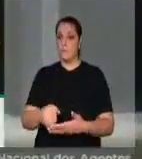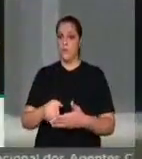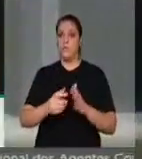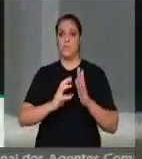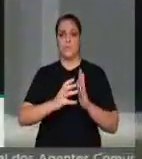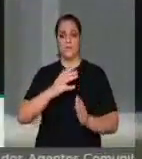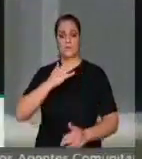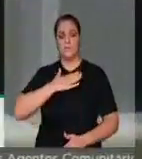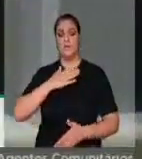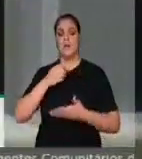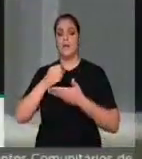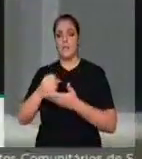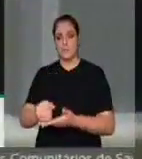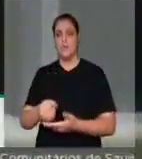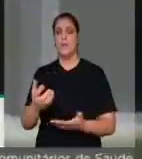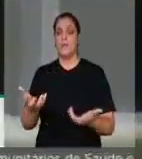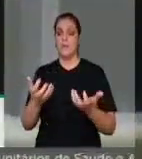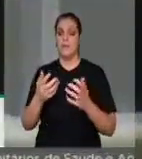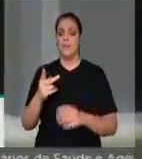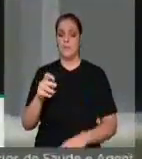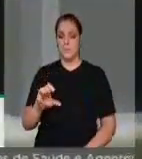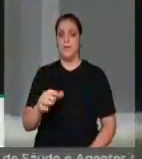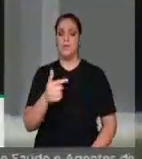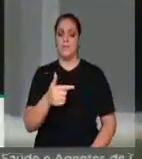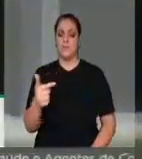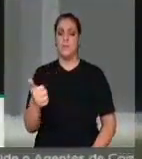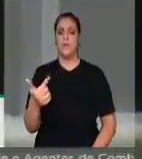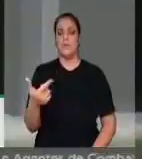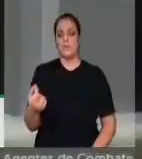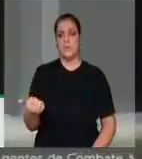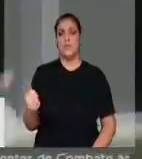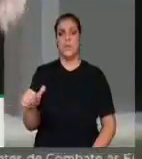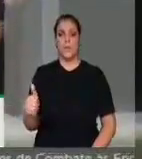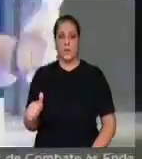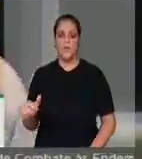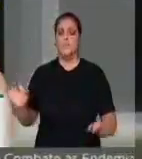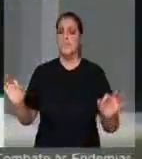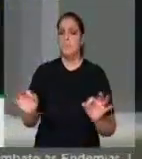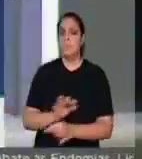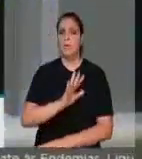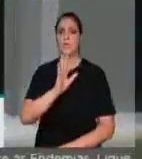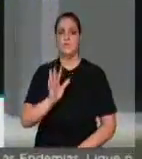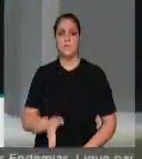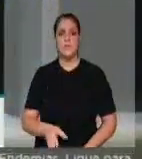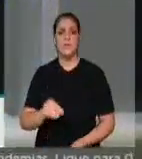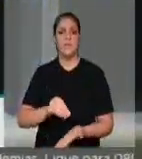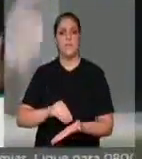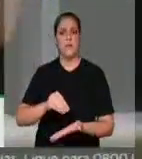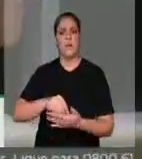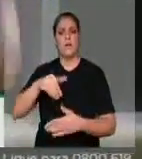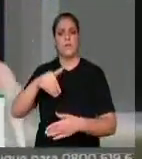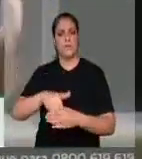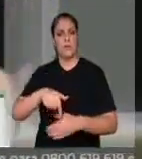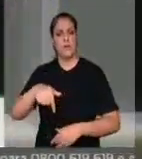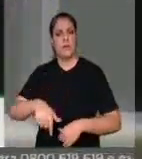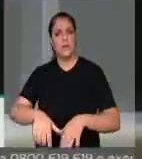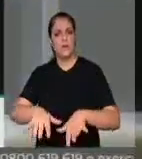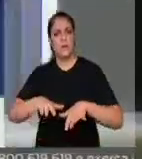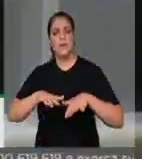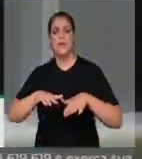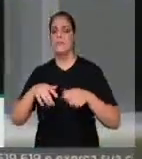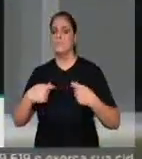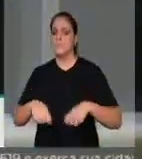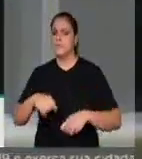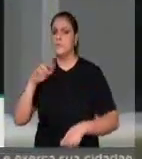Queremos a PEC 22 de 2011, que já está pronta para ser votada por esse plenário, entre na pauta e